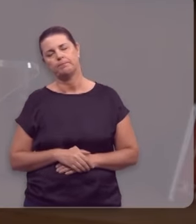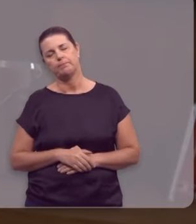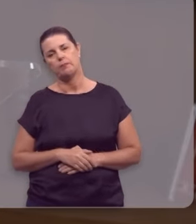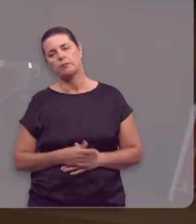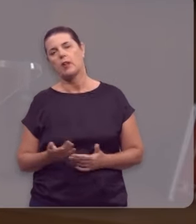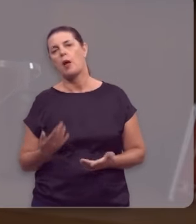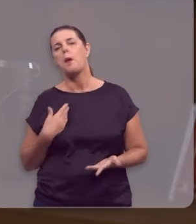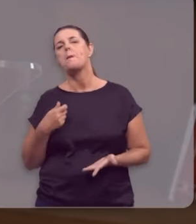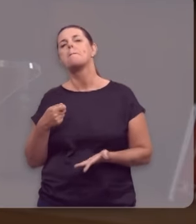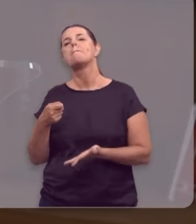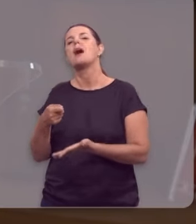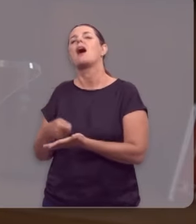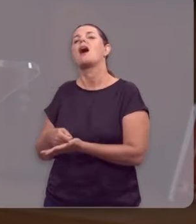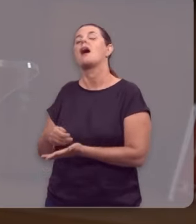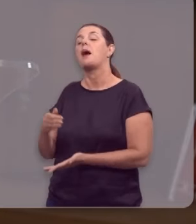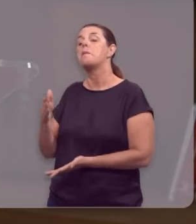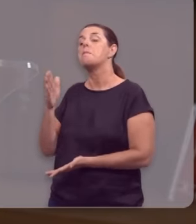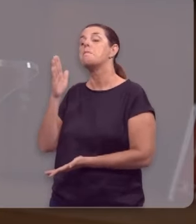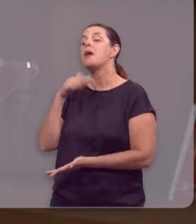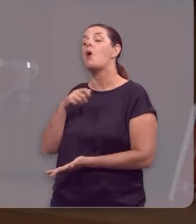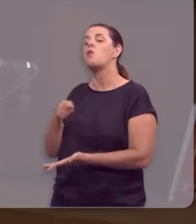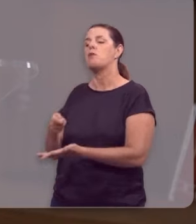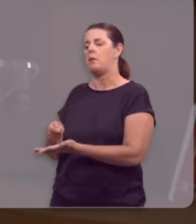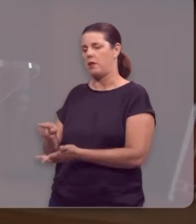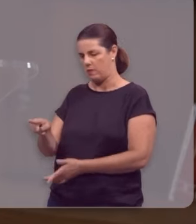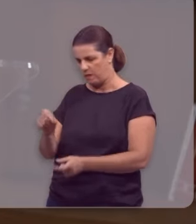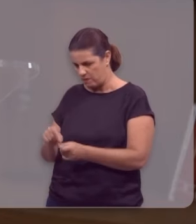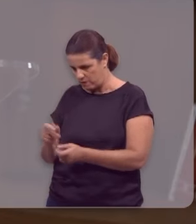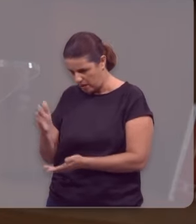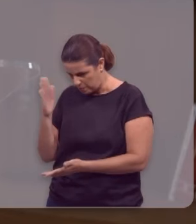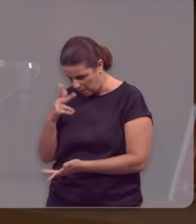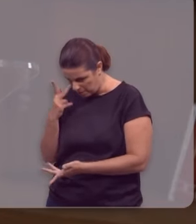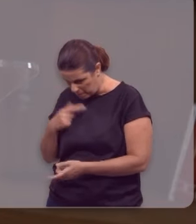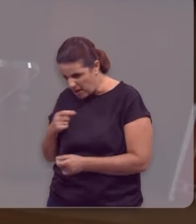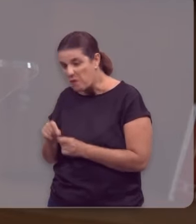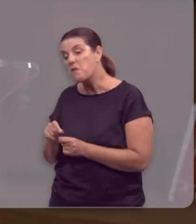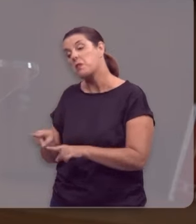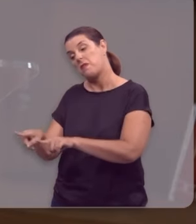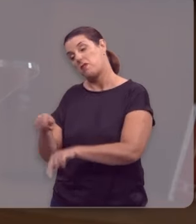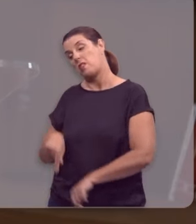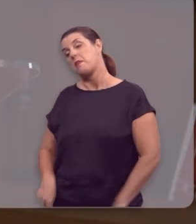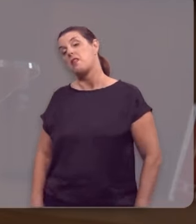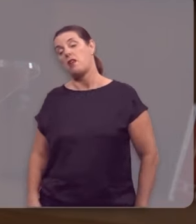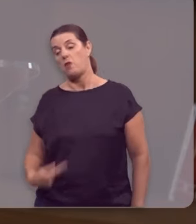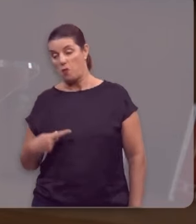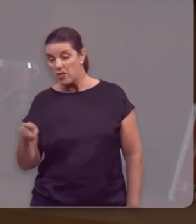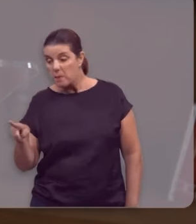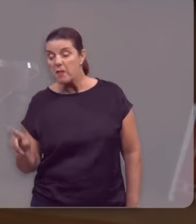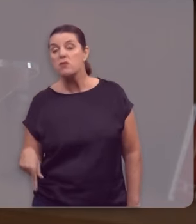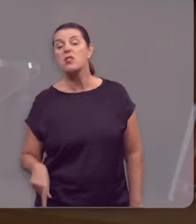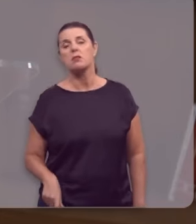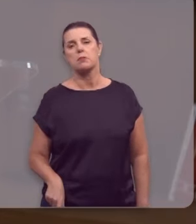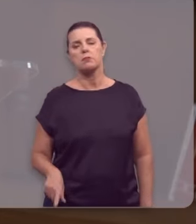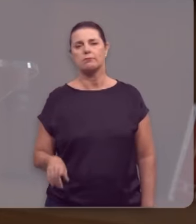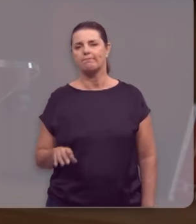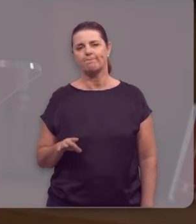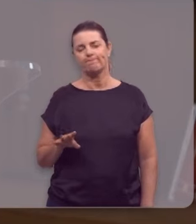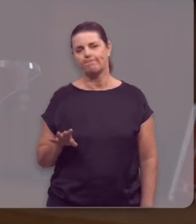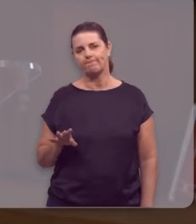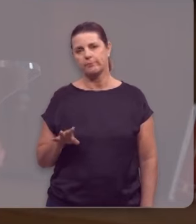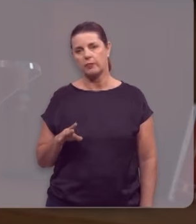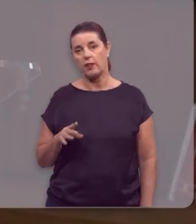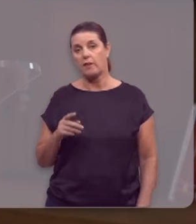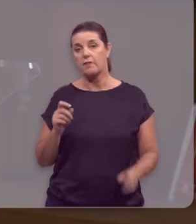É não pagar o mal com o mal. É vencer o outro com golpes de bondade, pagando o mal com o bem.